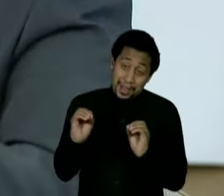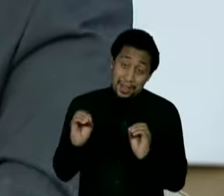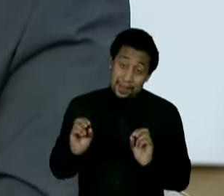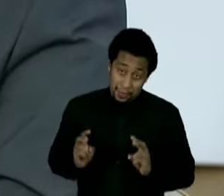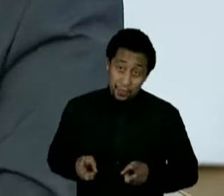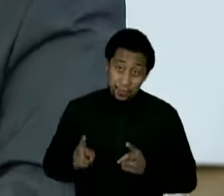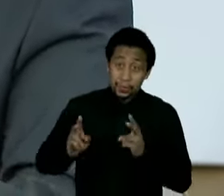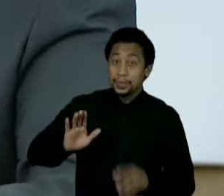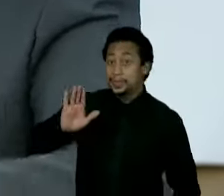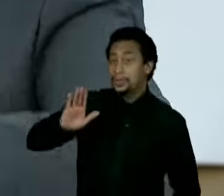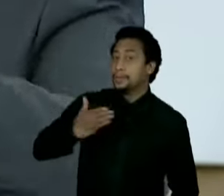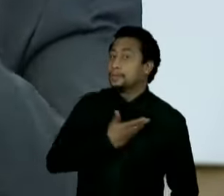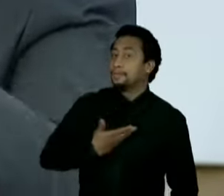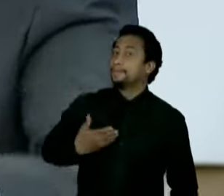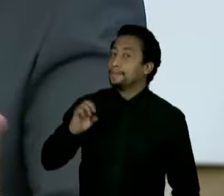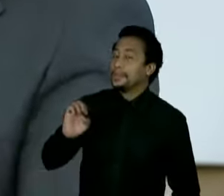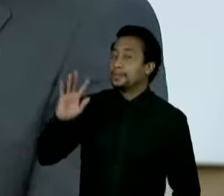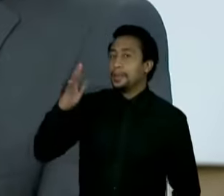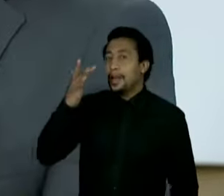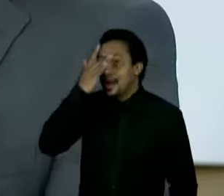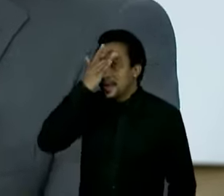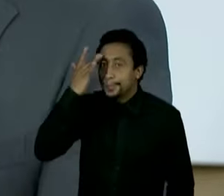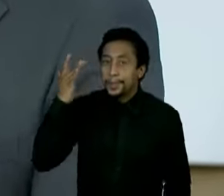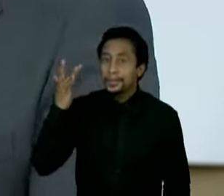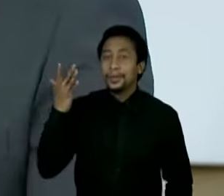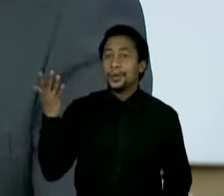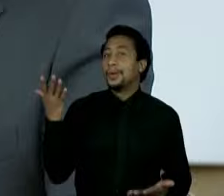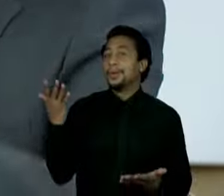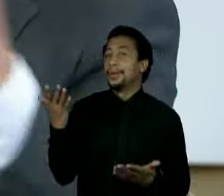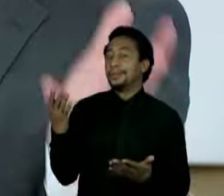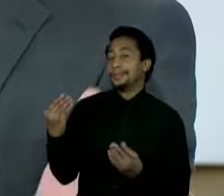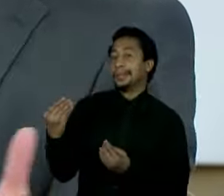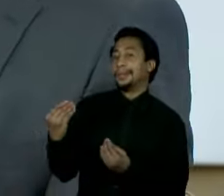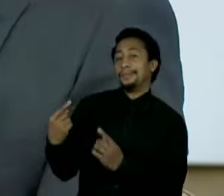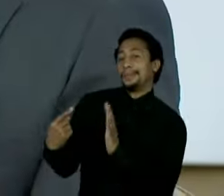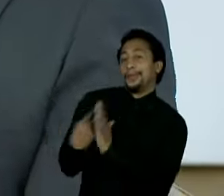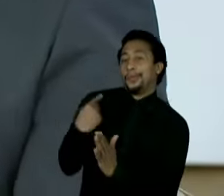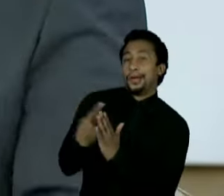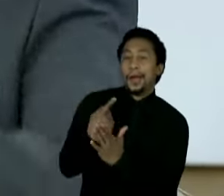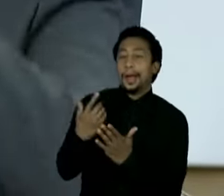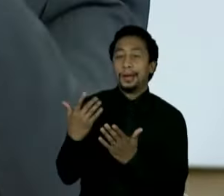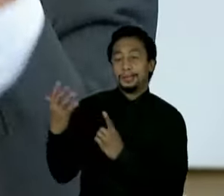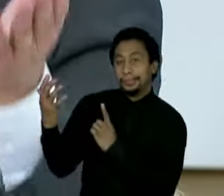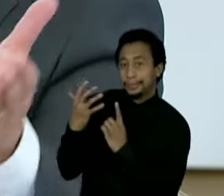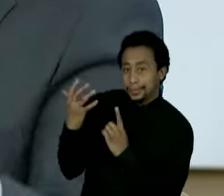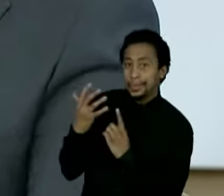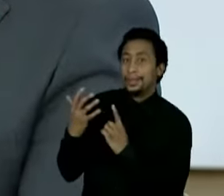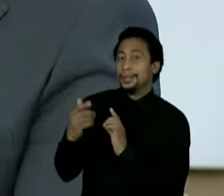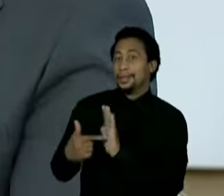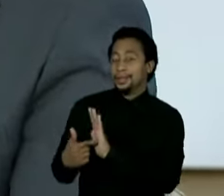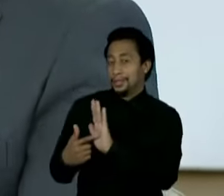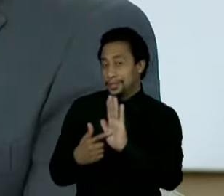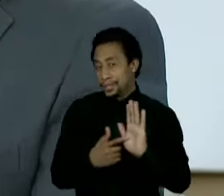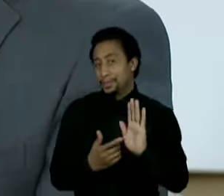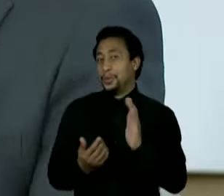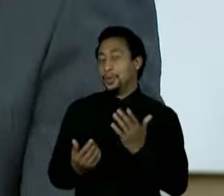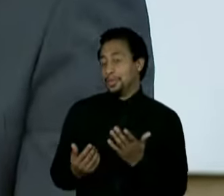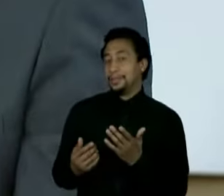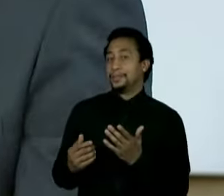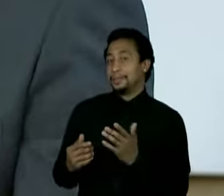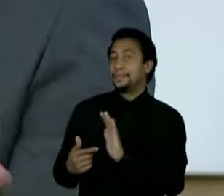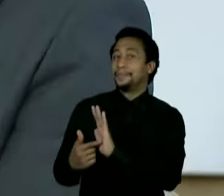imaginando que as pessoas sempre estão tentando e cada hora me falam uma coisa. Olha, seria bom porque você poderia ser tal coisa.